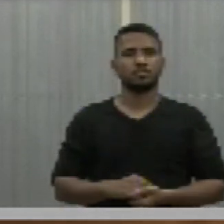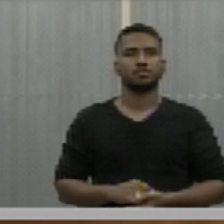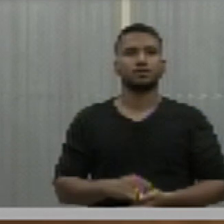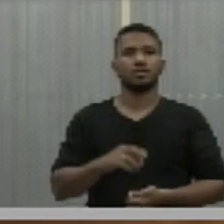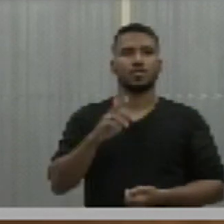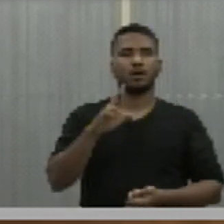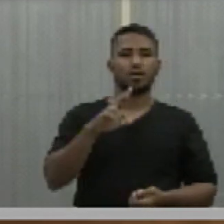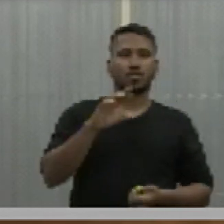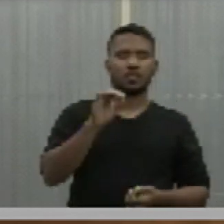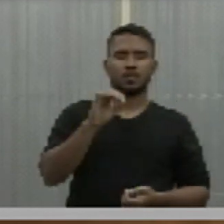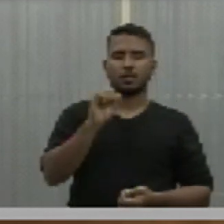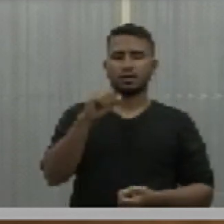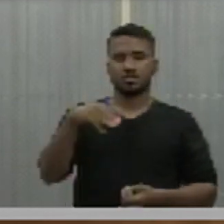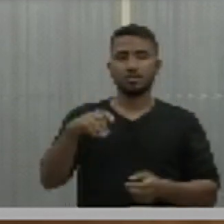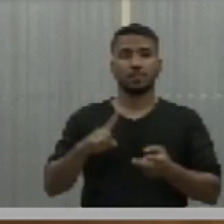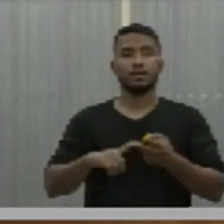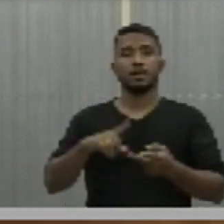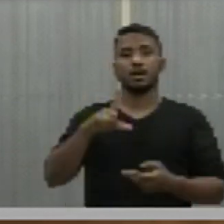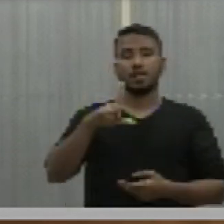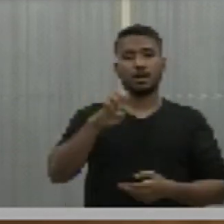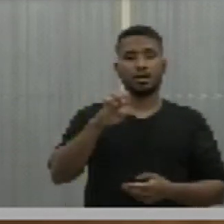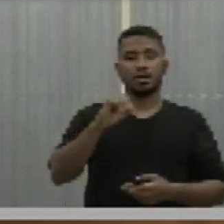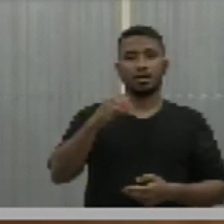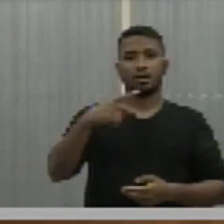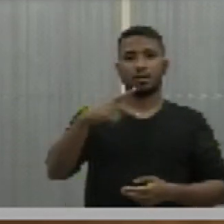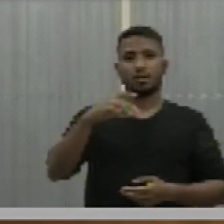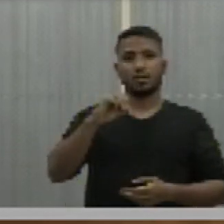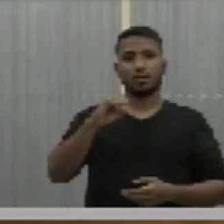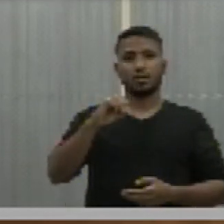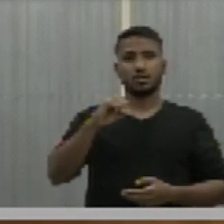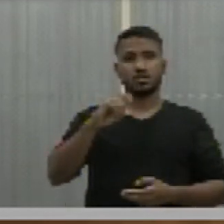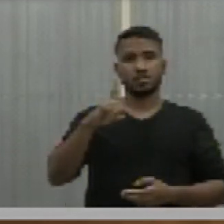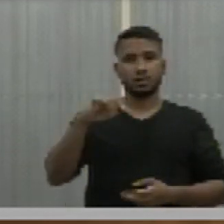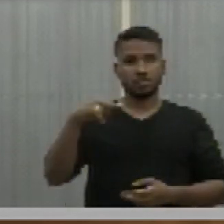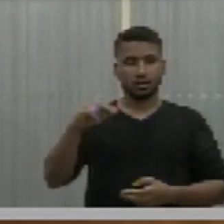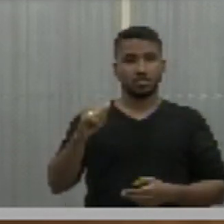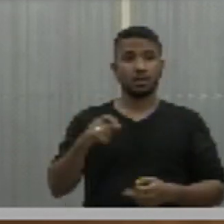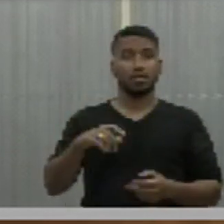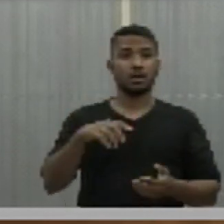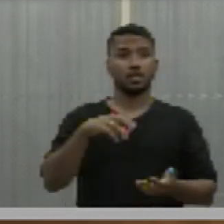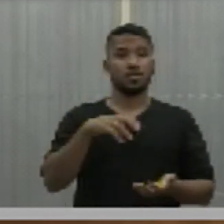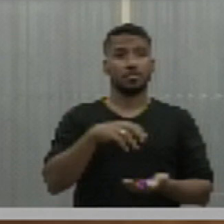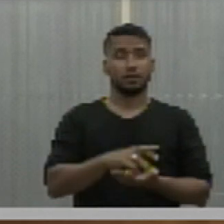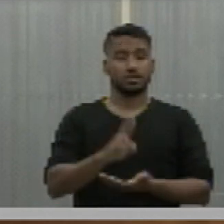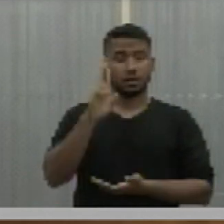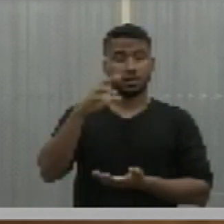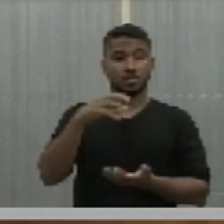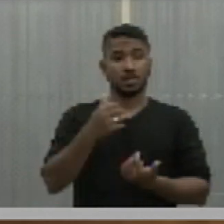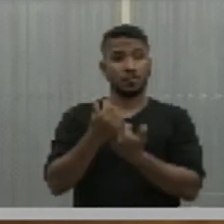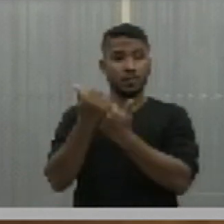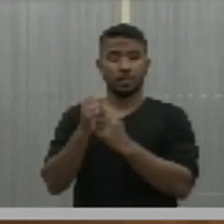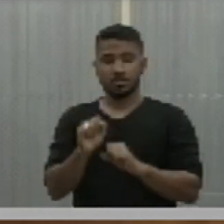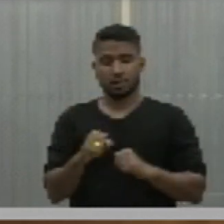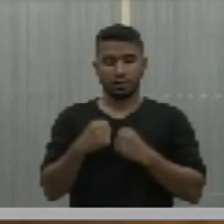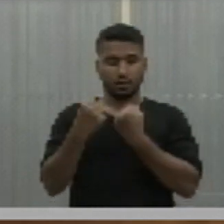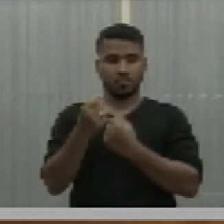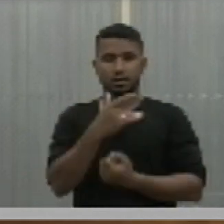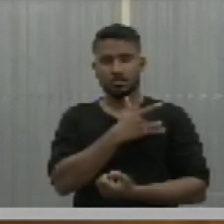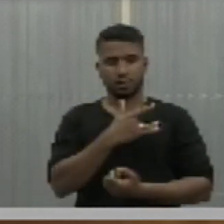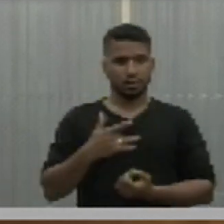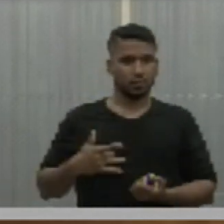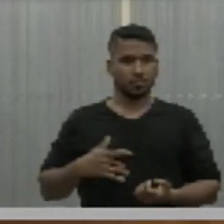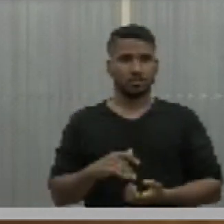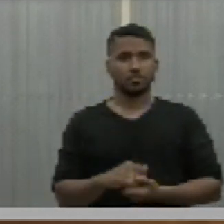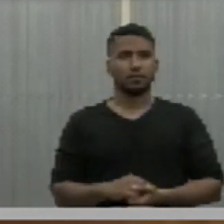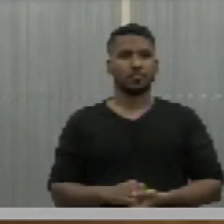Cosemes, Leopoldina Cipriano, representante do Centro de Apoio Operacional de Defesa da Saúde,